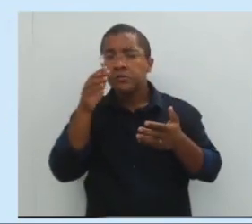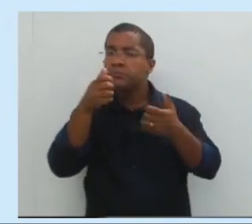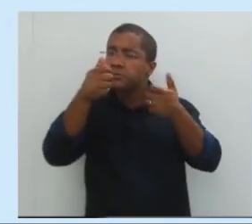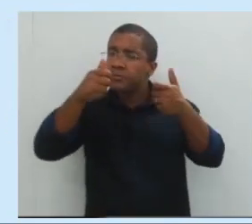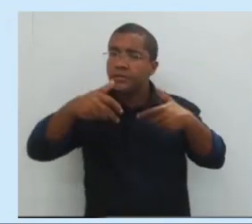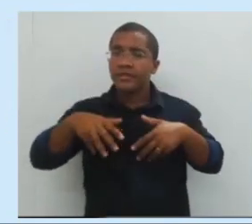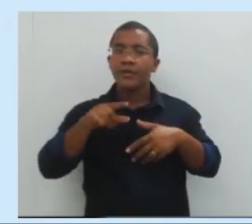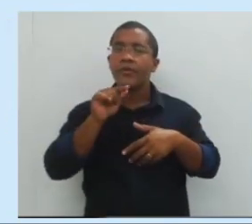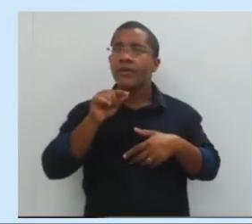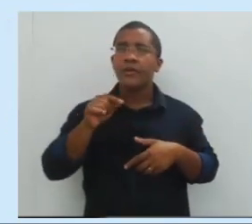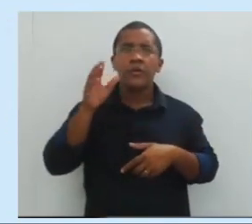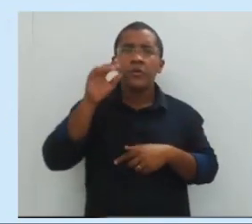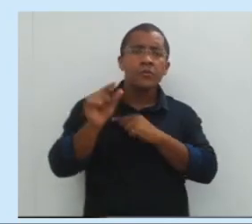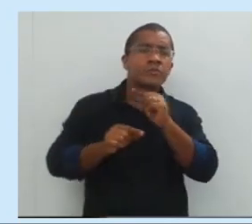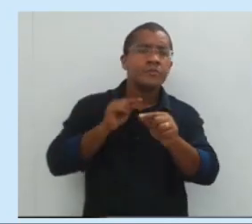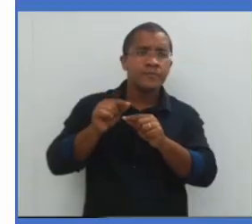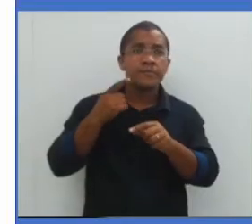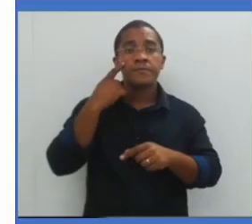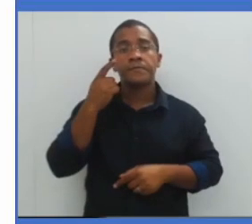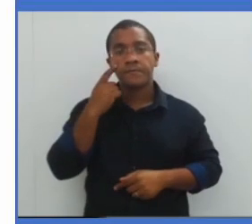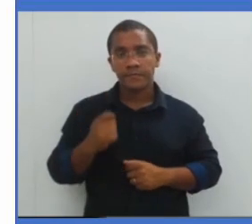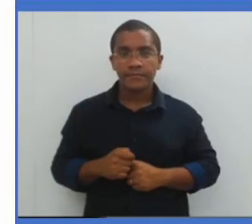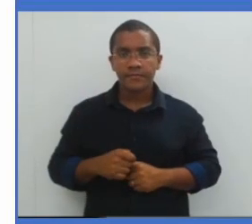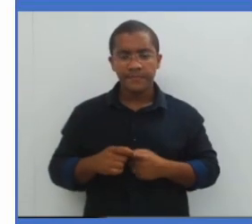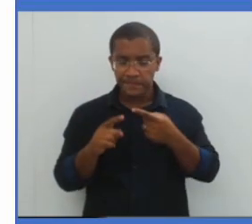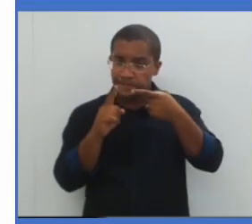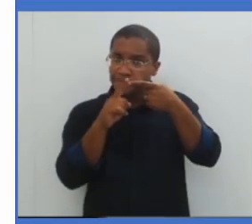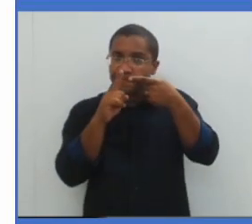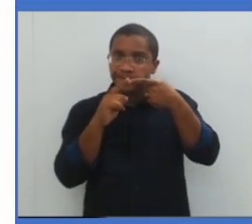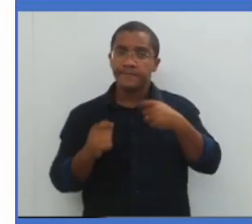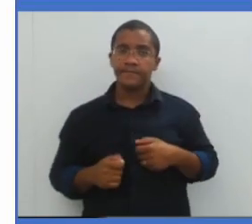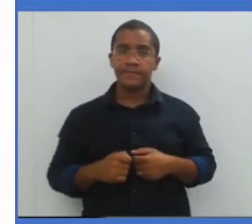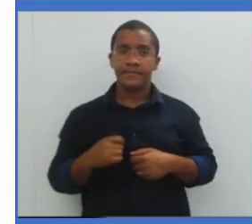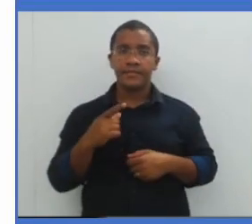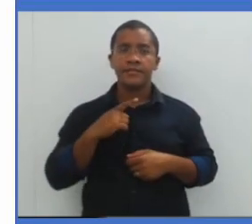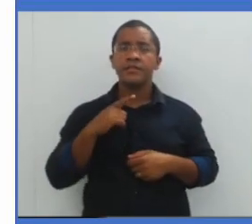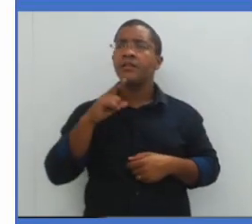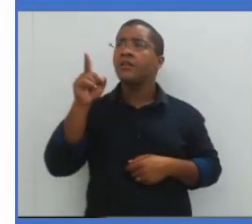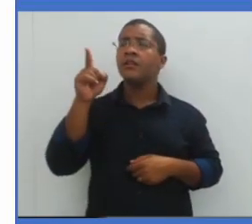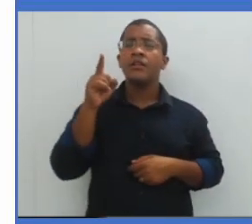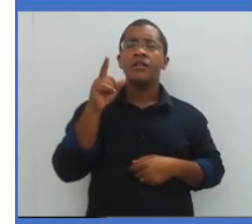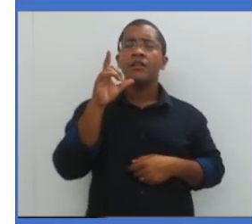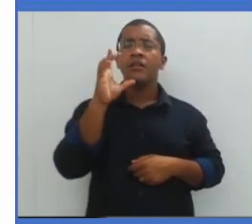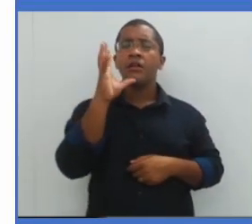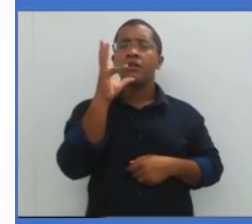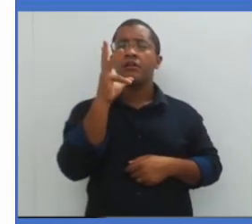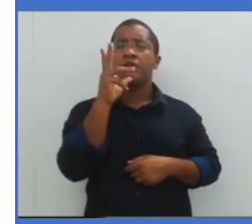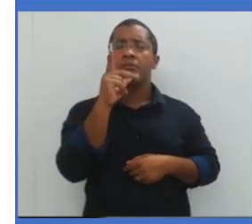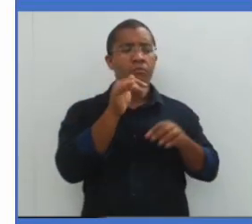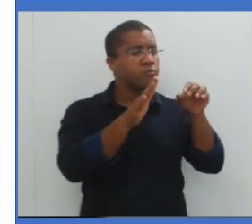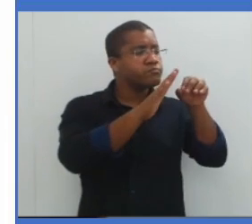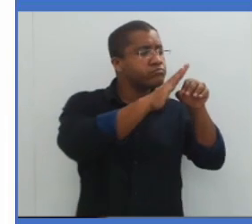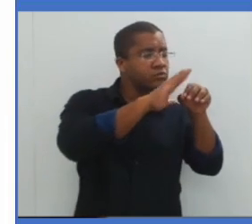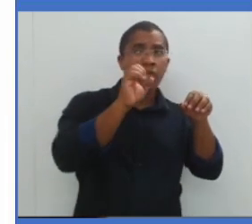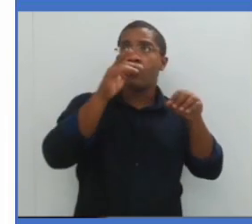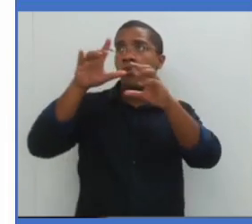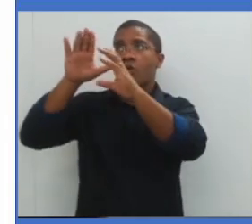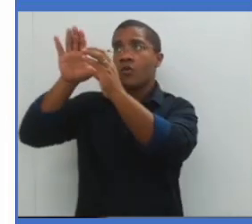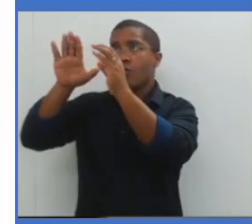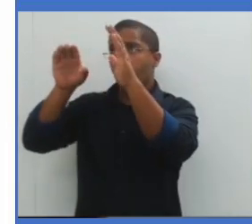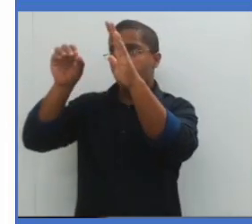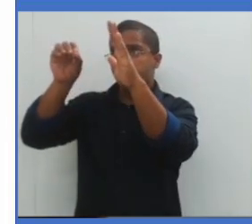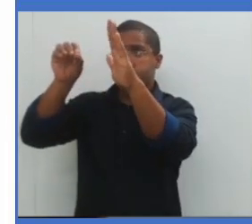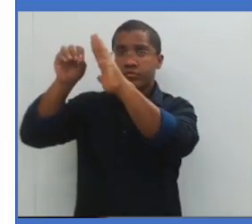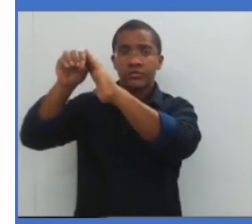curiosidades das eclipses, Dantas? Veja só. Primeiro, a duração máxima de um eclipse é